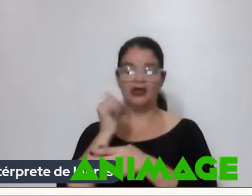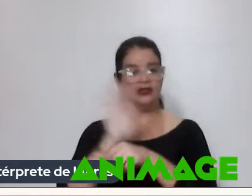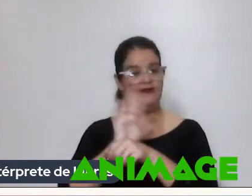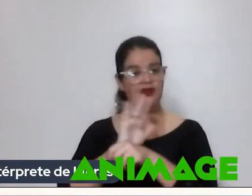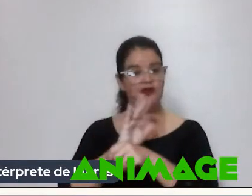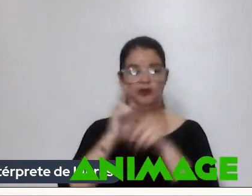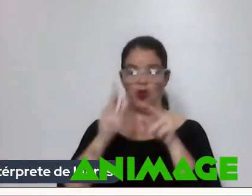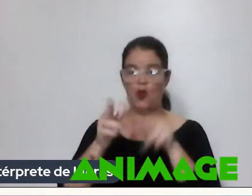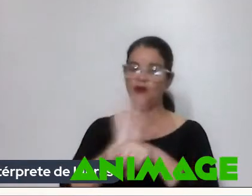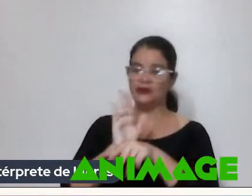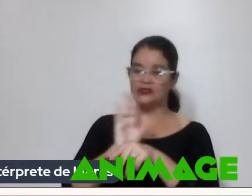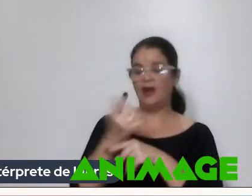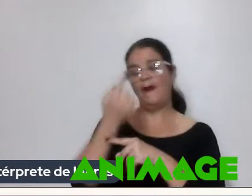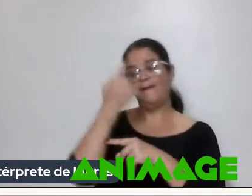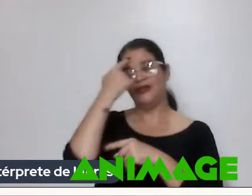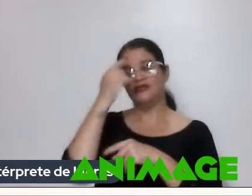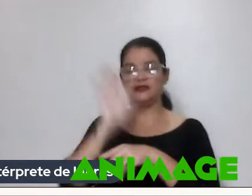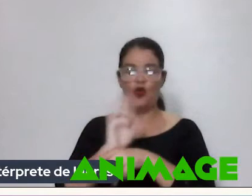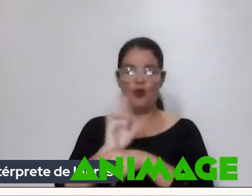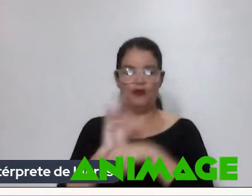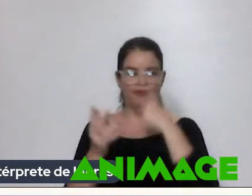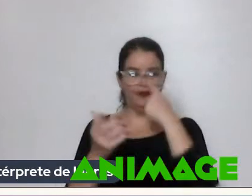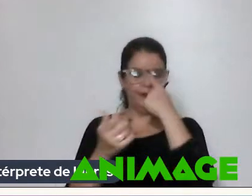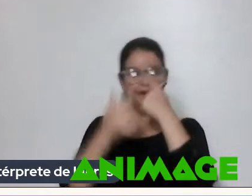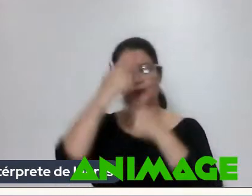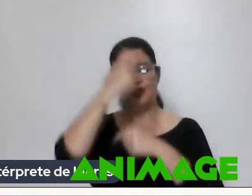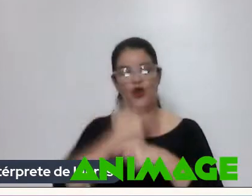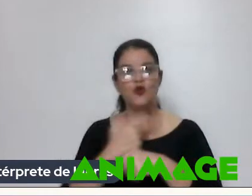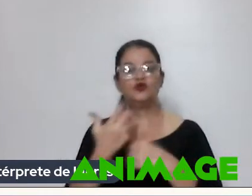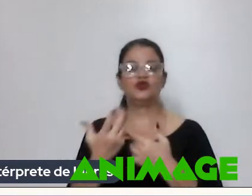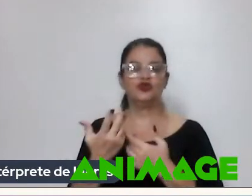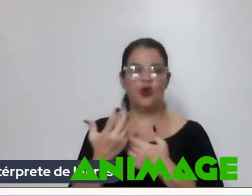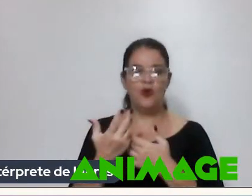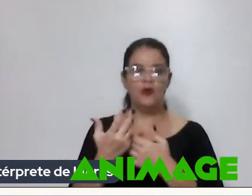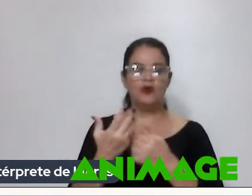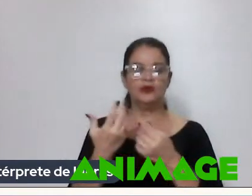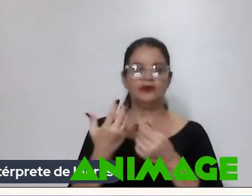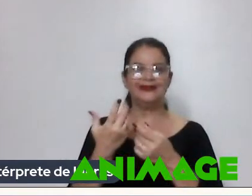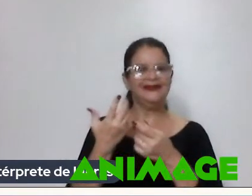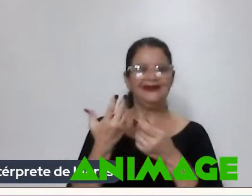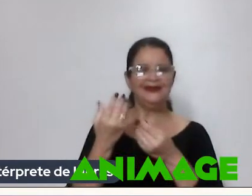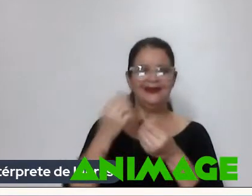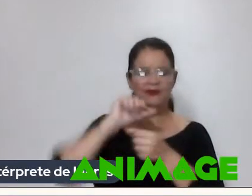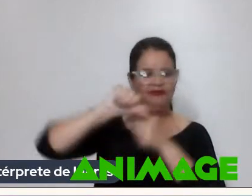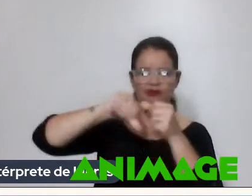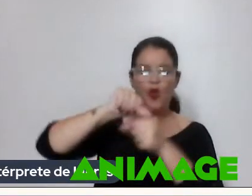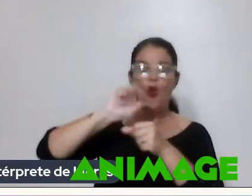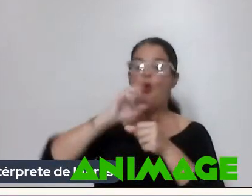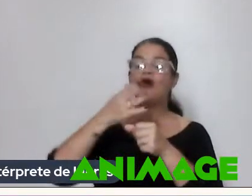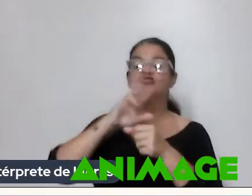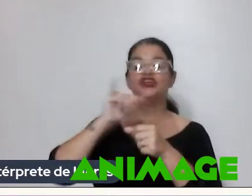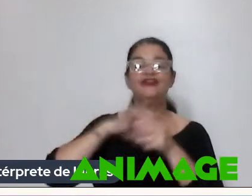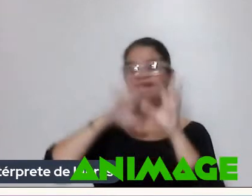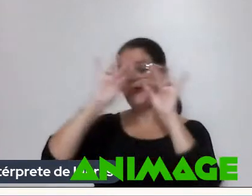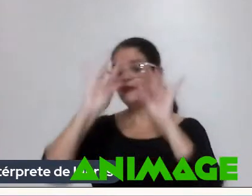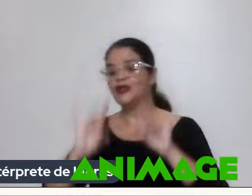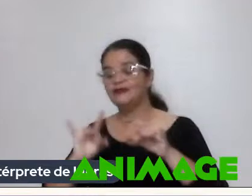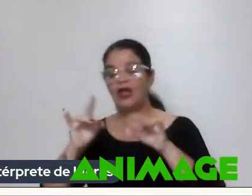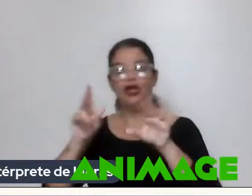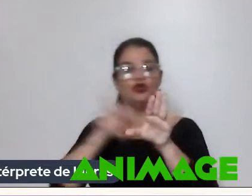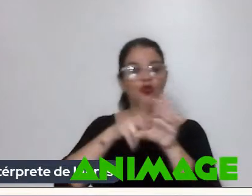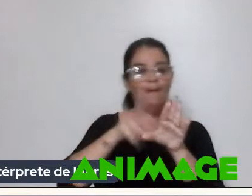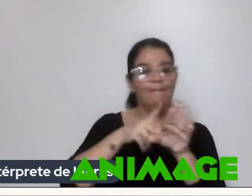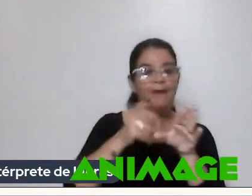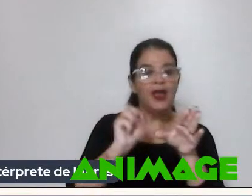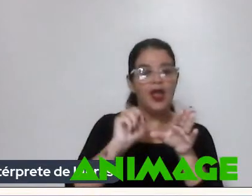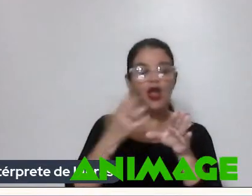cinema Pensando ele como um filme Eu sou muito De decupar isso Ou a gente vai Para um detalhe do pé Ou faz